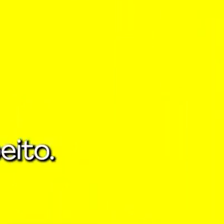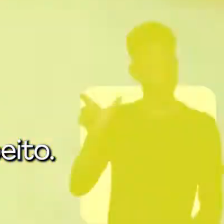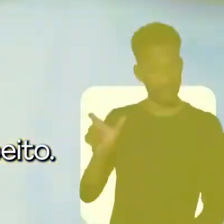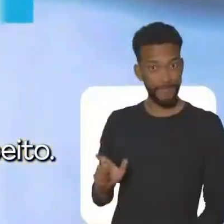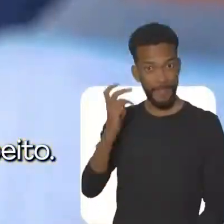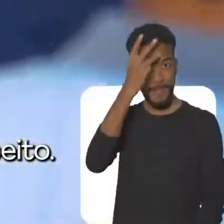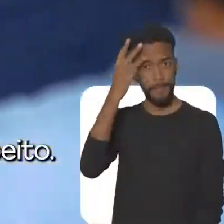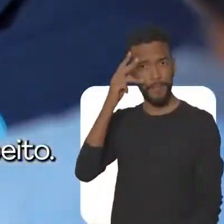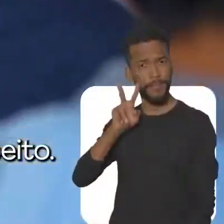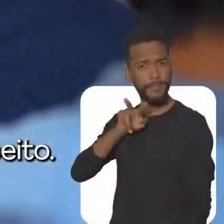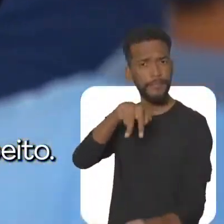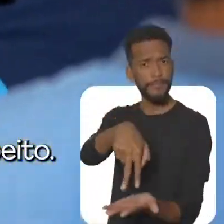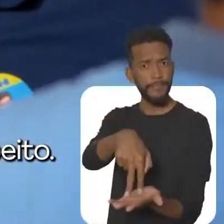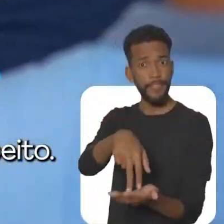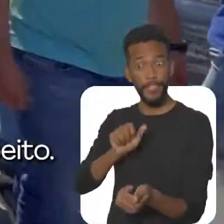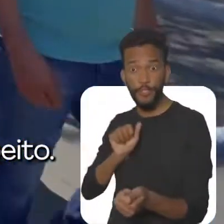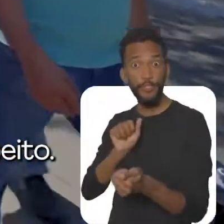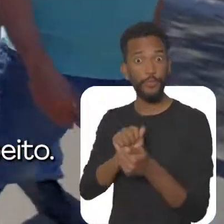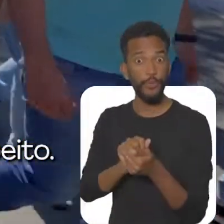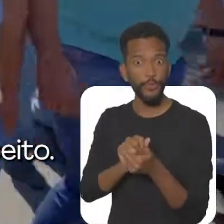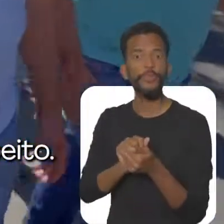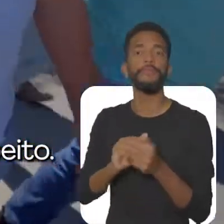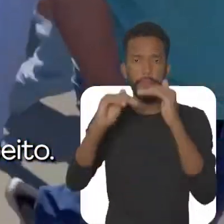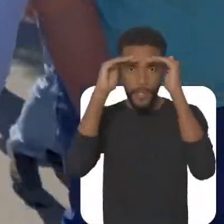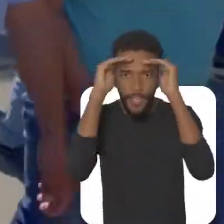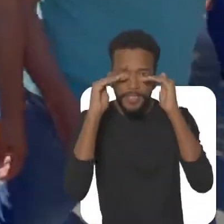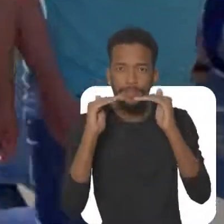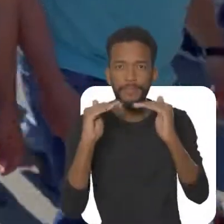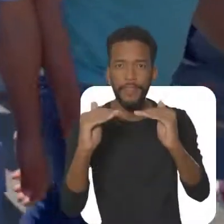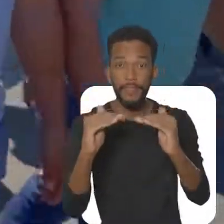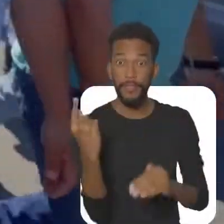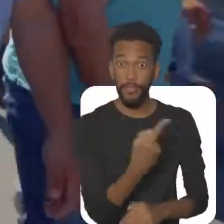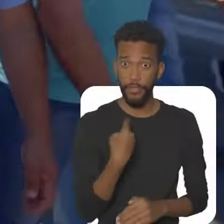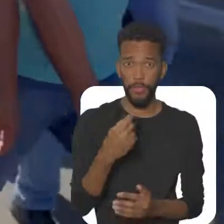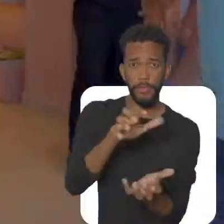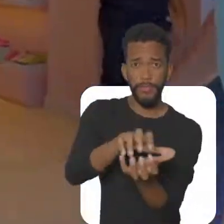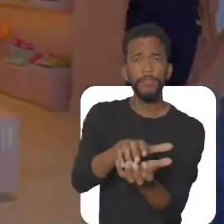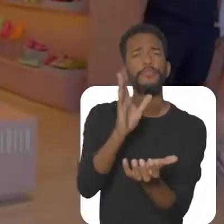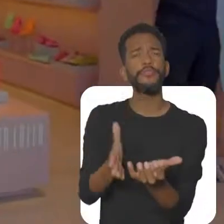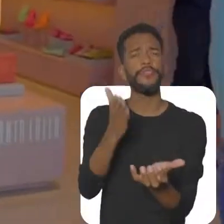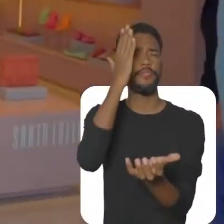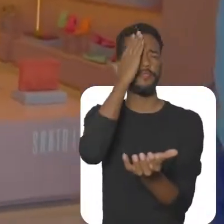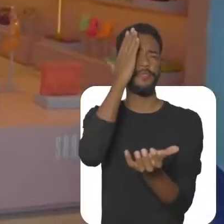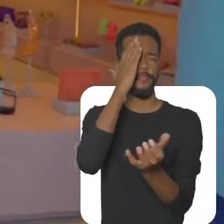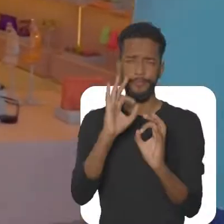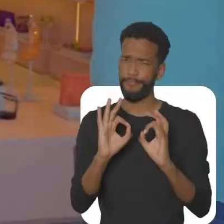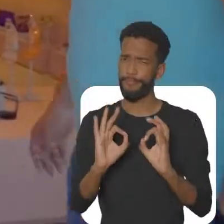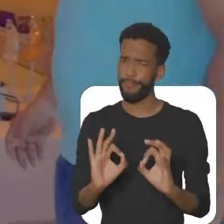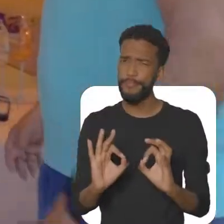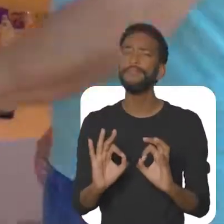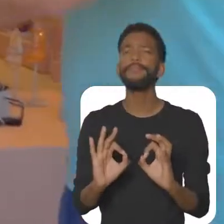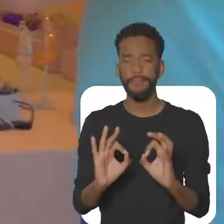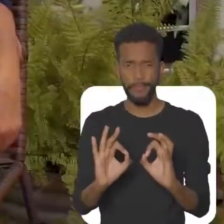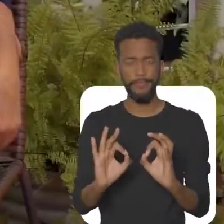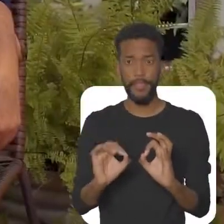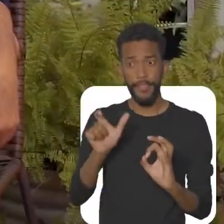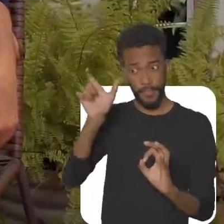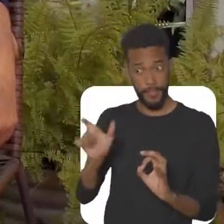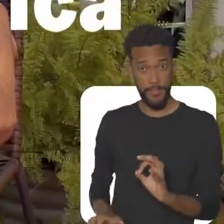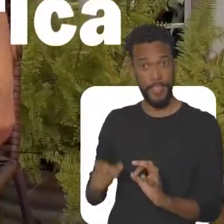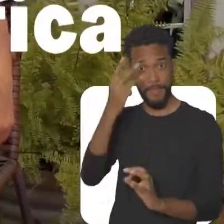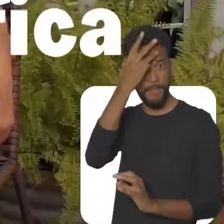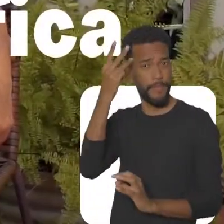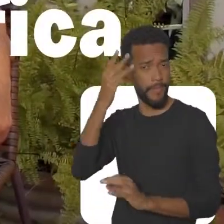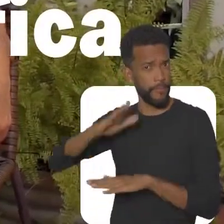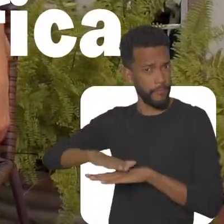Onde Miguel chega, junto com ele chega o respeito Nós, pernambucanas, sabemos bem disso E tudo o que ele